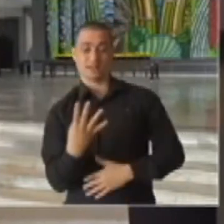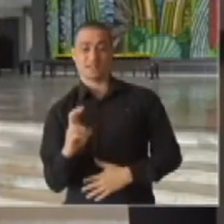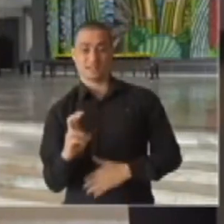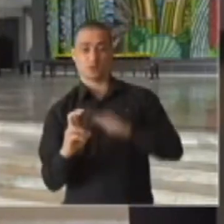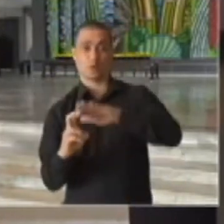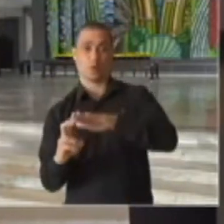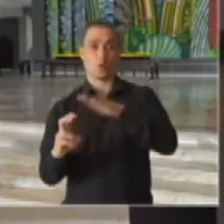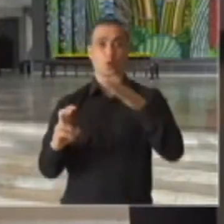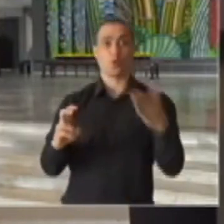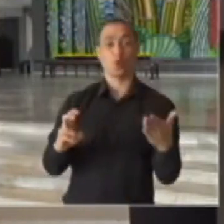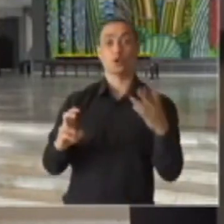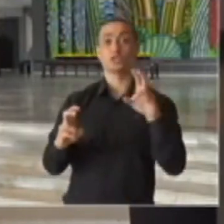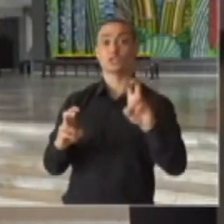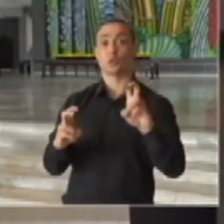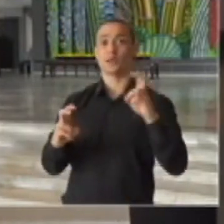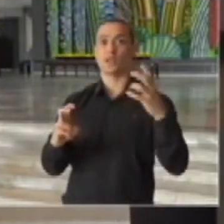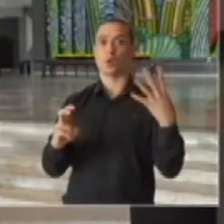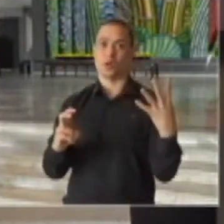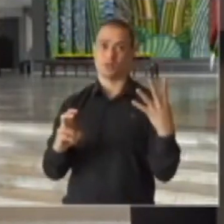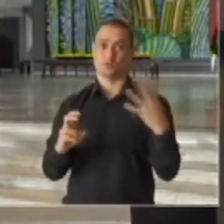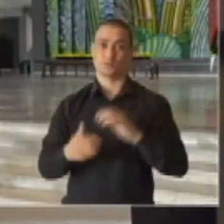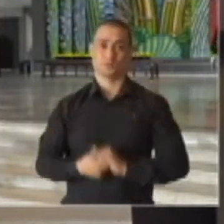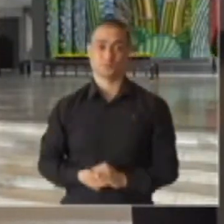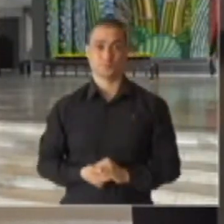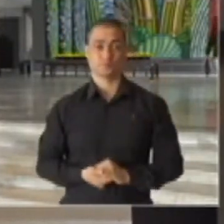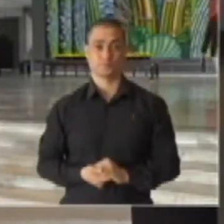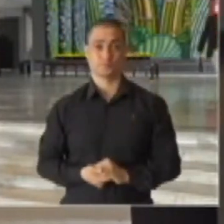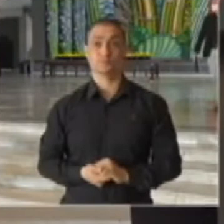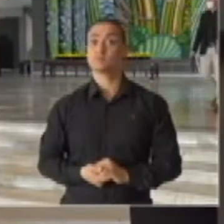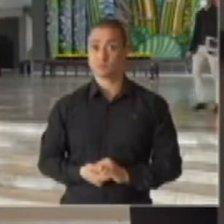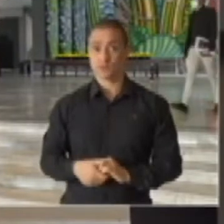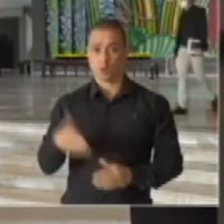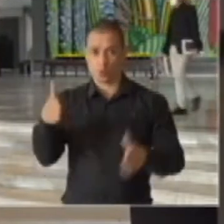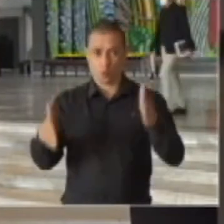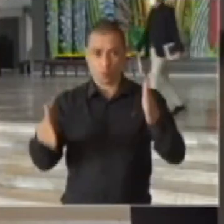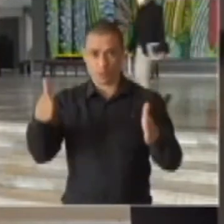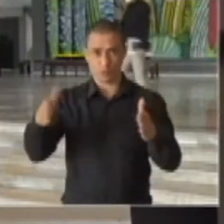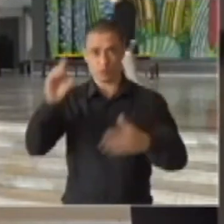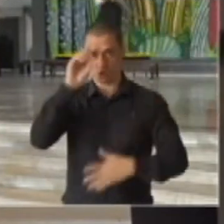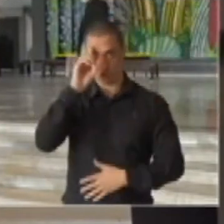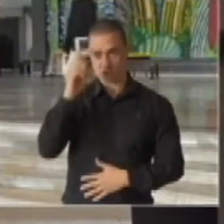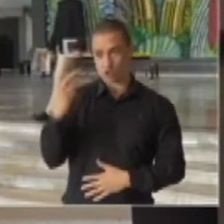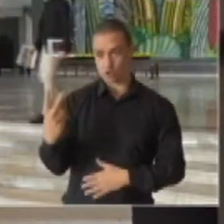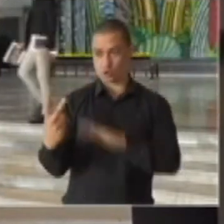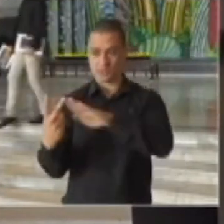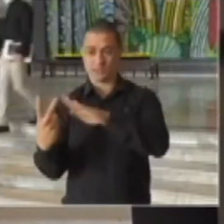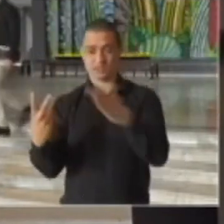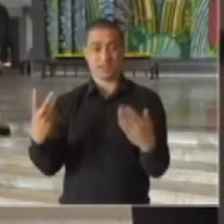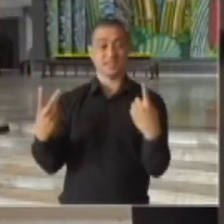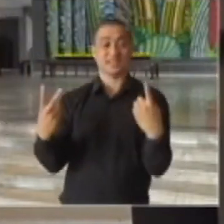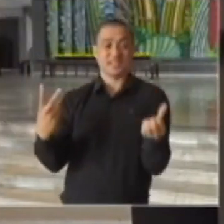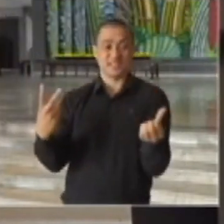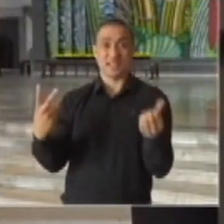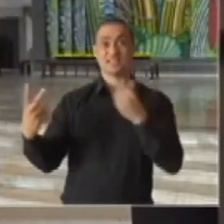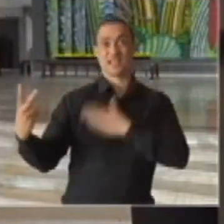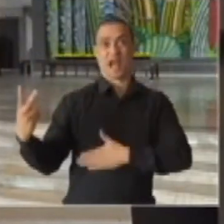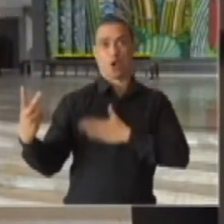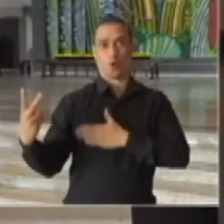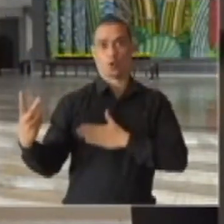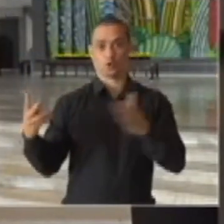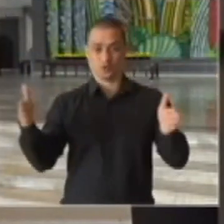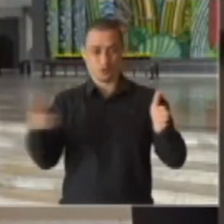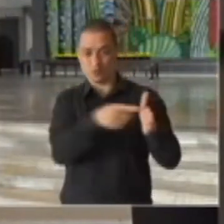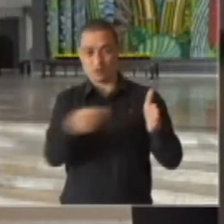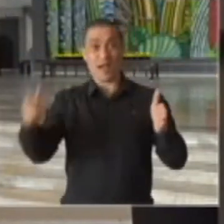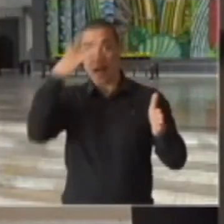protocolos de higiene e distanciamento social. O toque de recolher continua nas 645 cidades